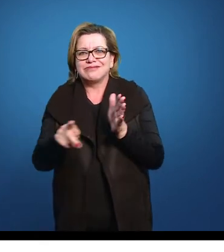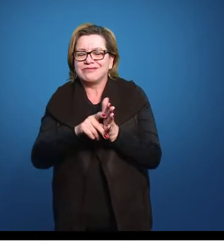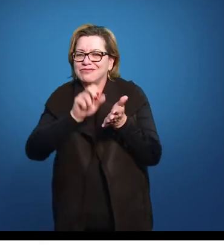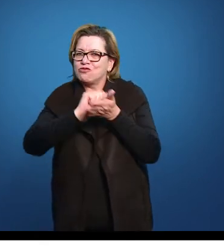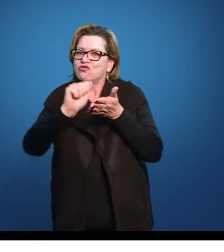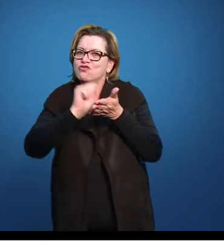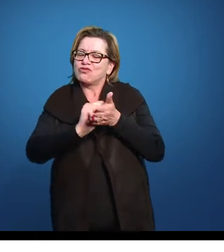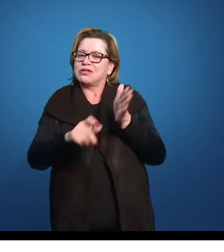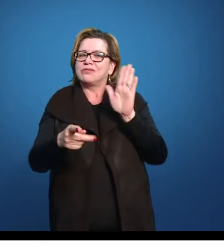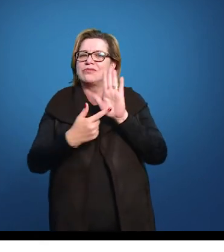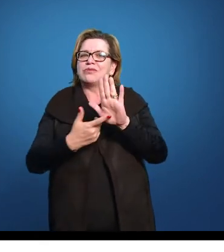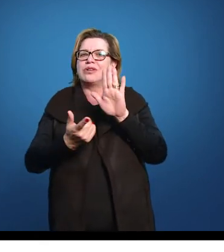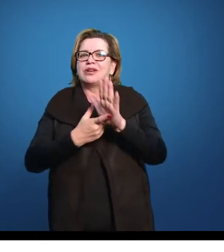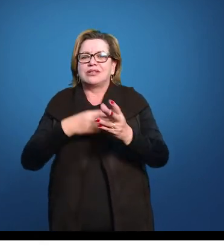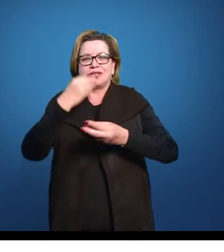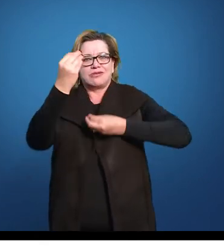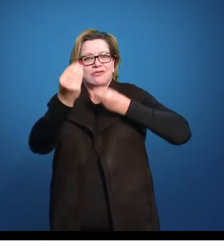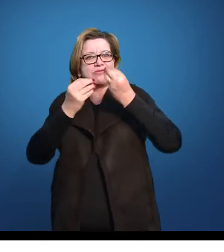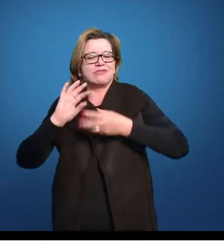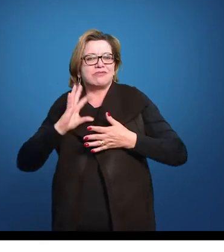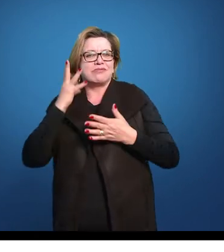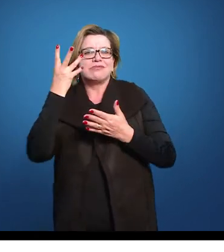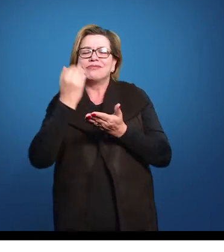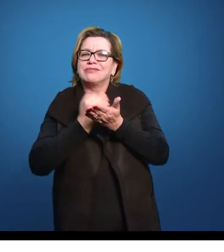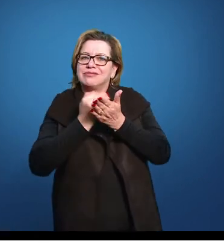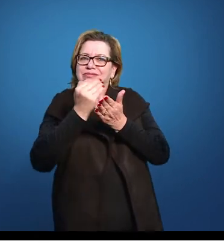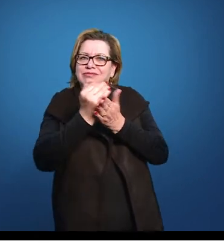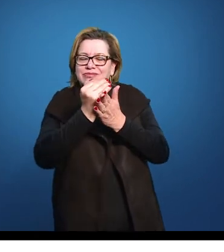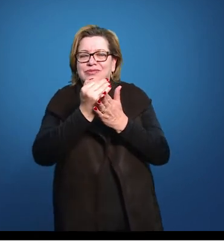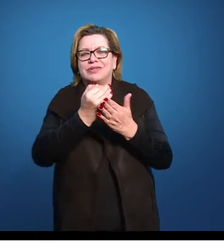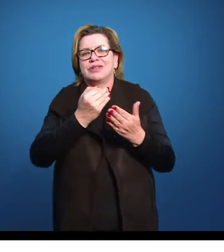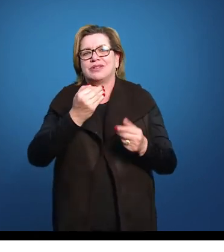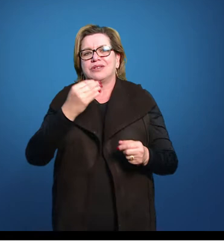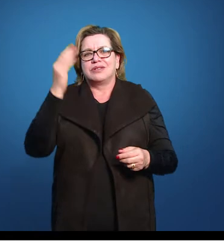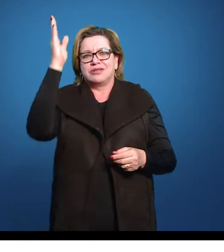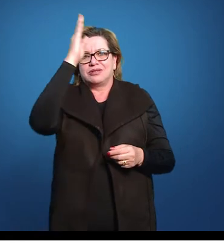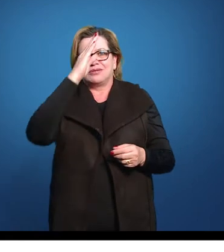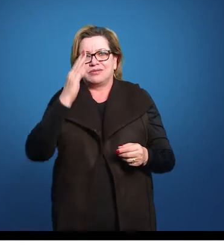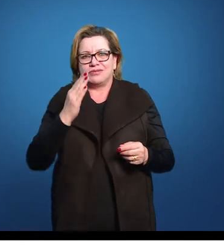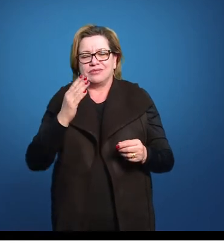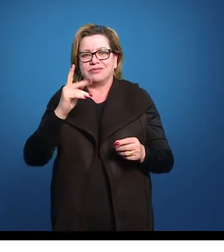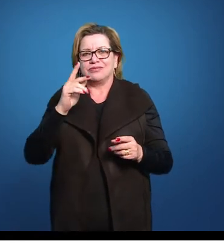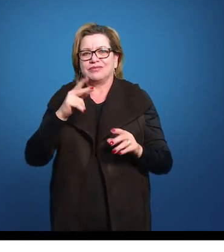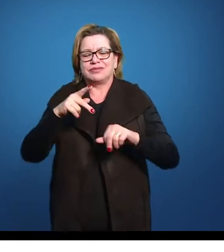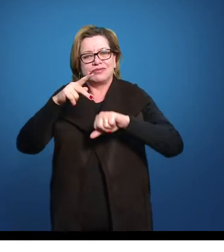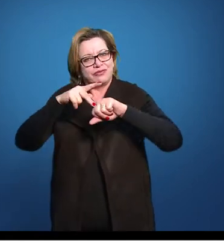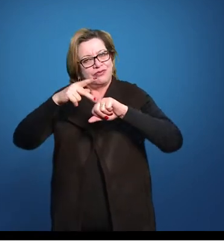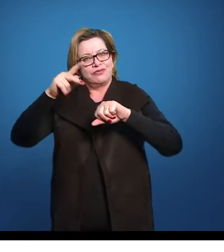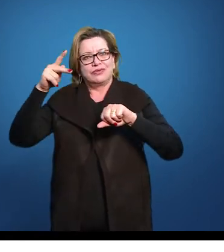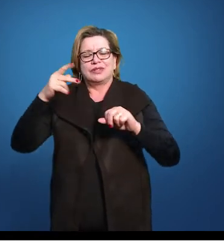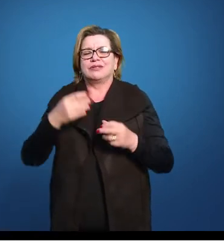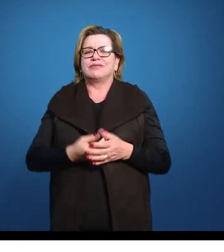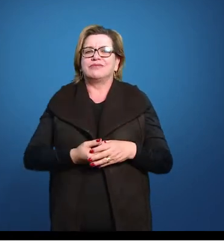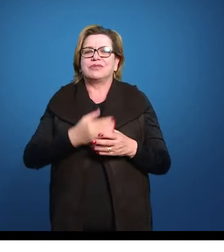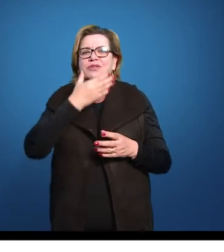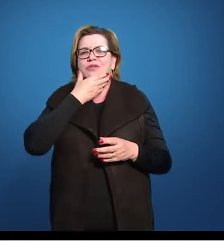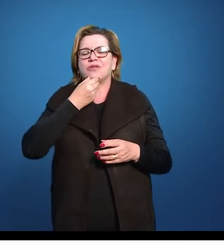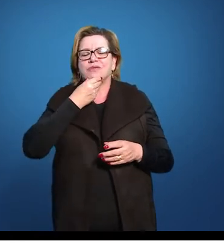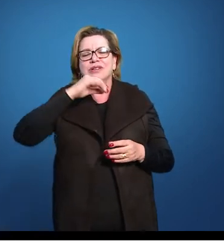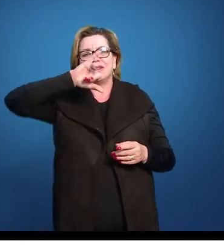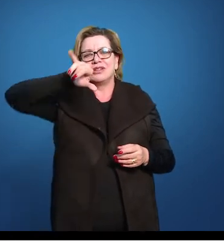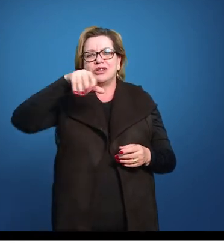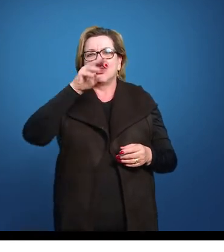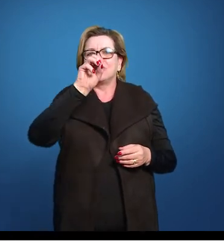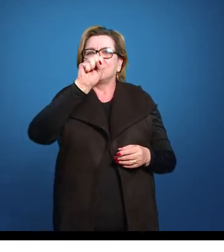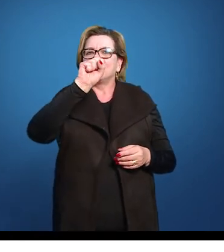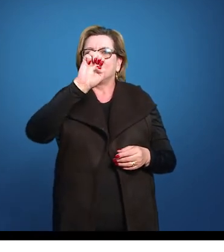falar desse processo de colonização do Brasil, como é o caso das Minas de Prata. Então, o José Delencar é uma figura que todos nós temos